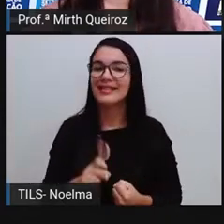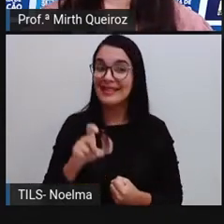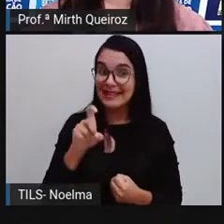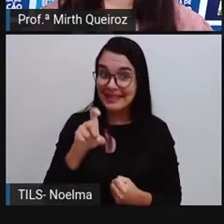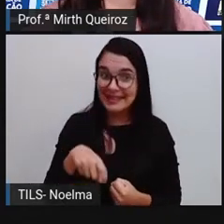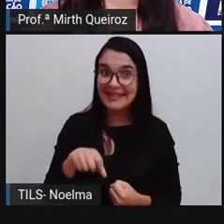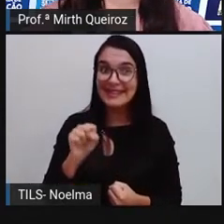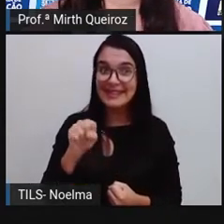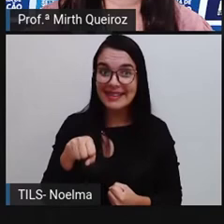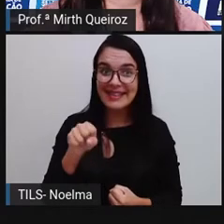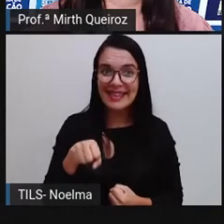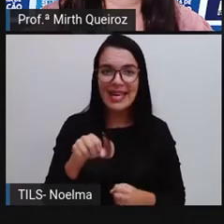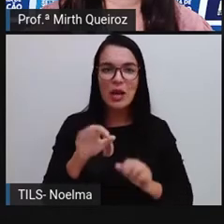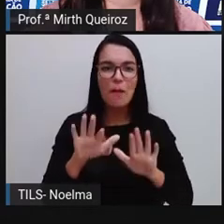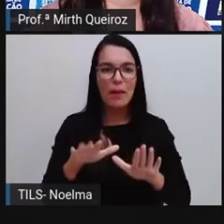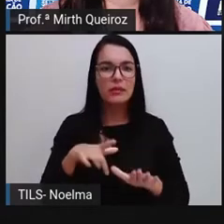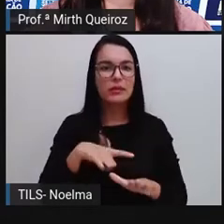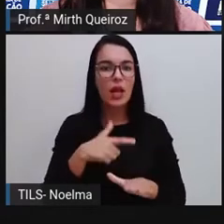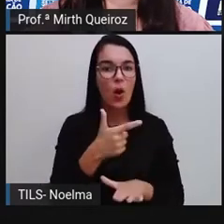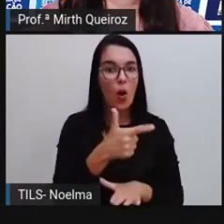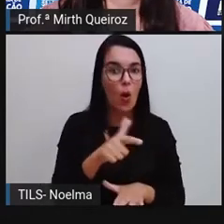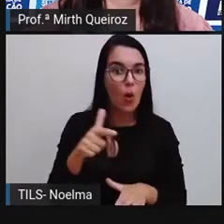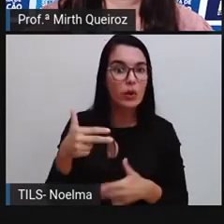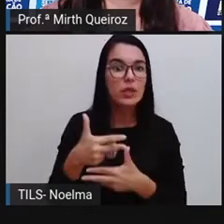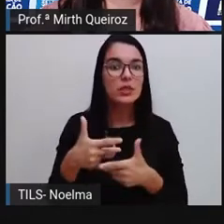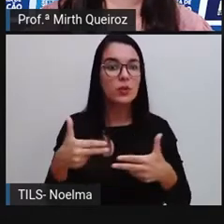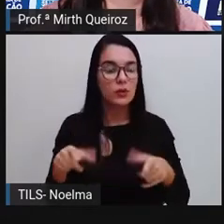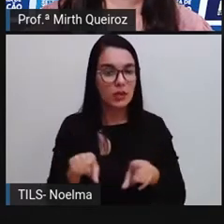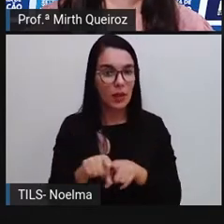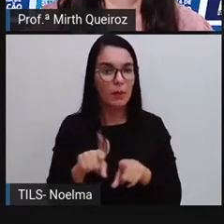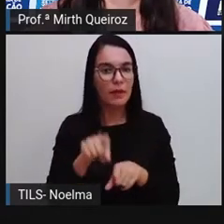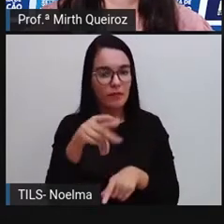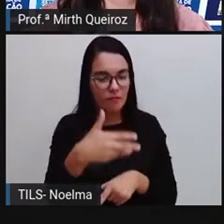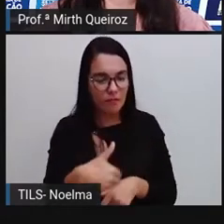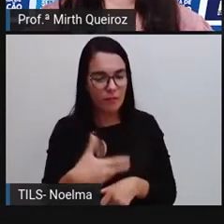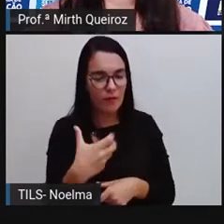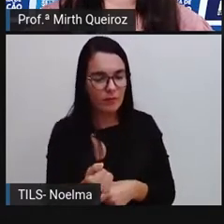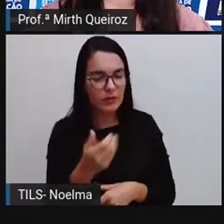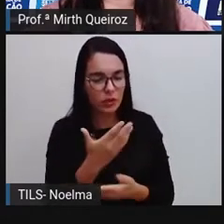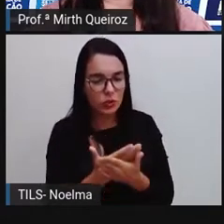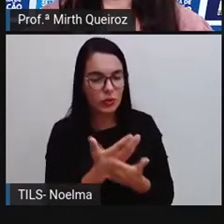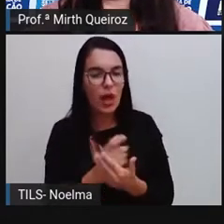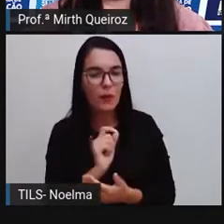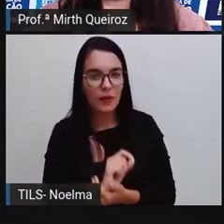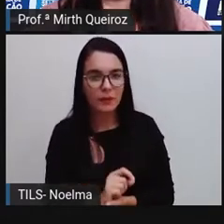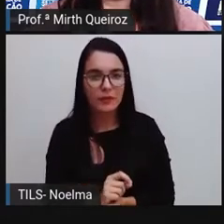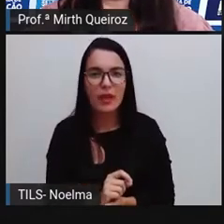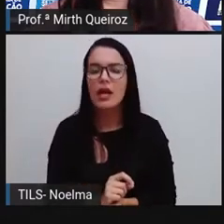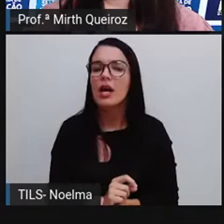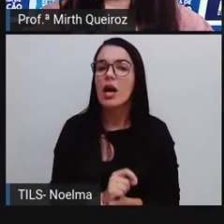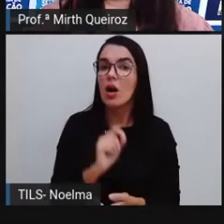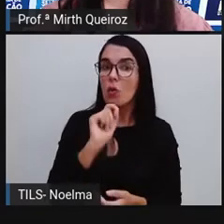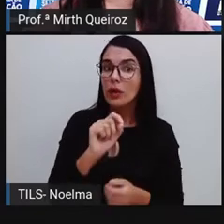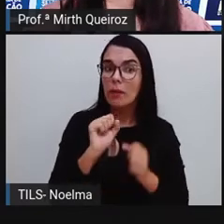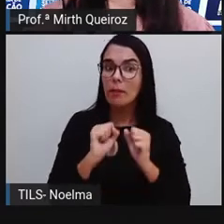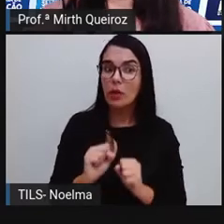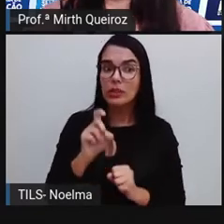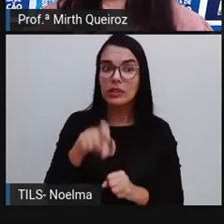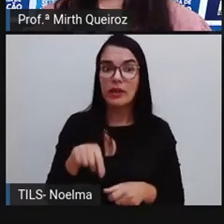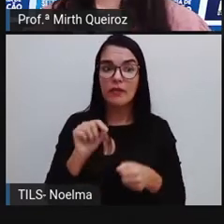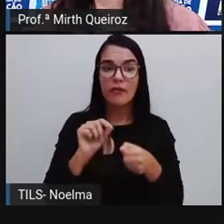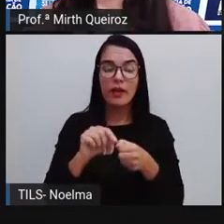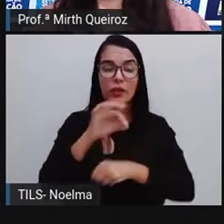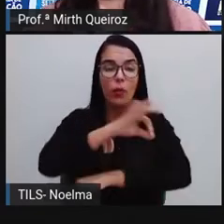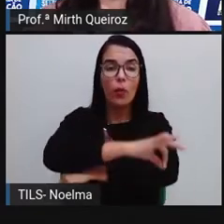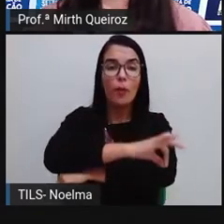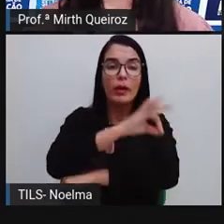Só que ele tem outras utilidades também que a gente vai estudar hoje. E que coisas podem ser feitas com ele? A gasolina? O